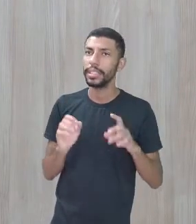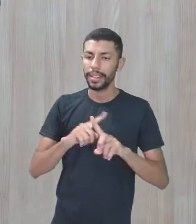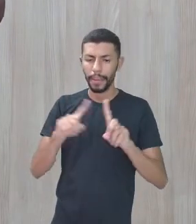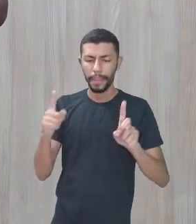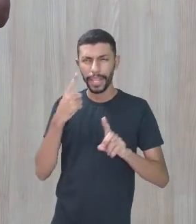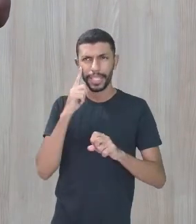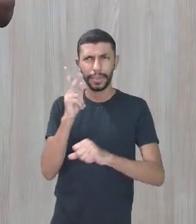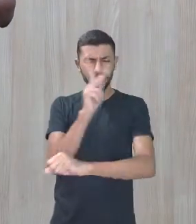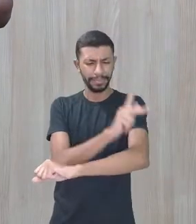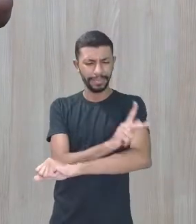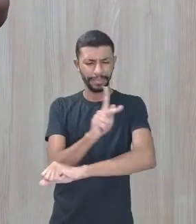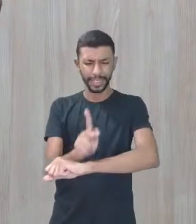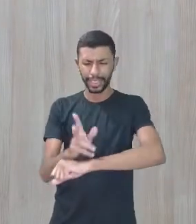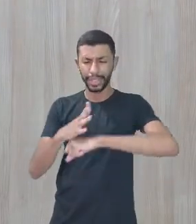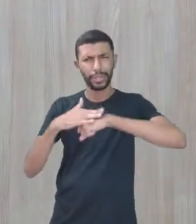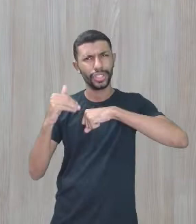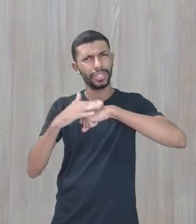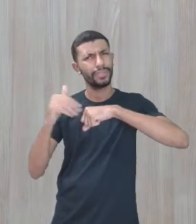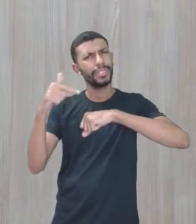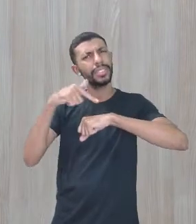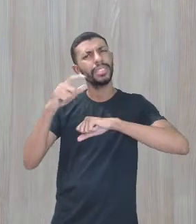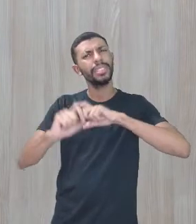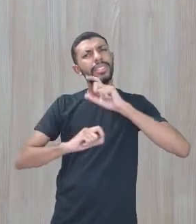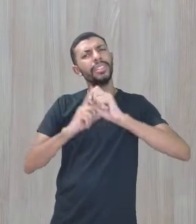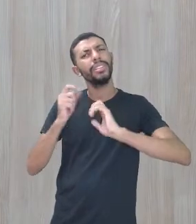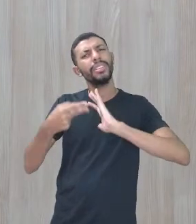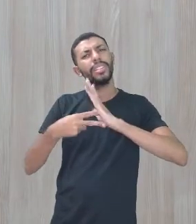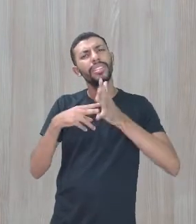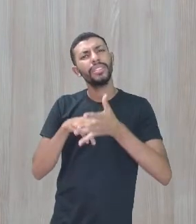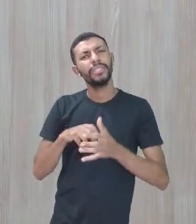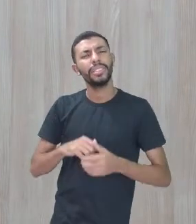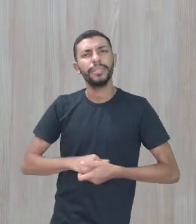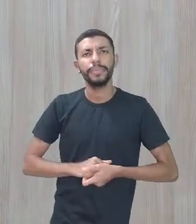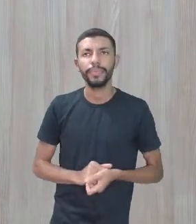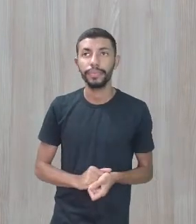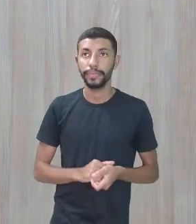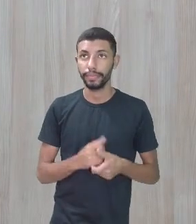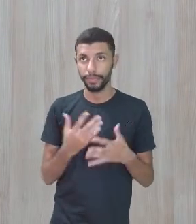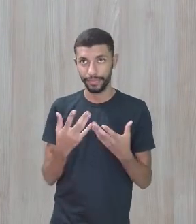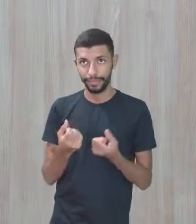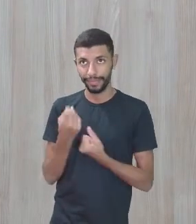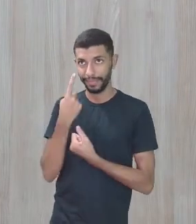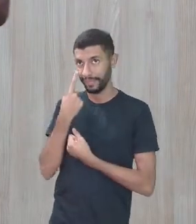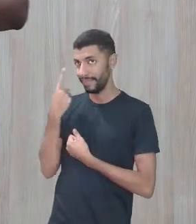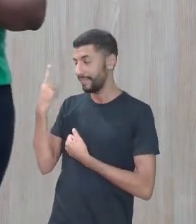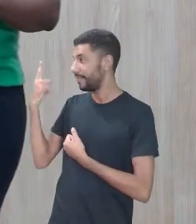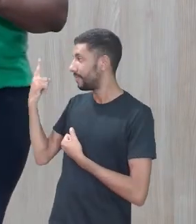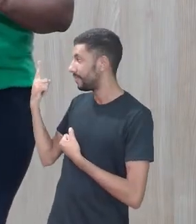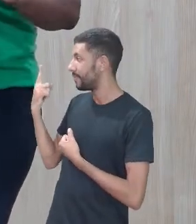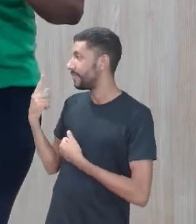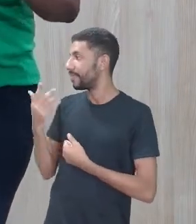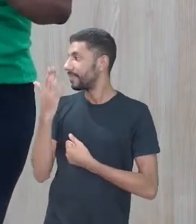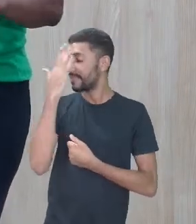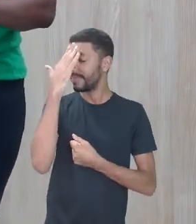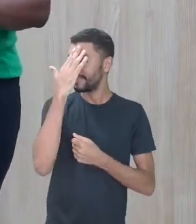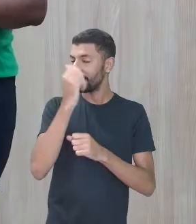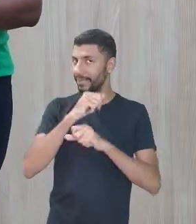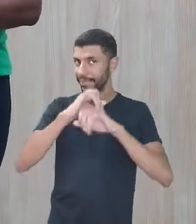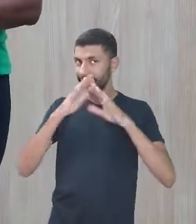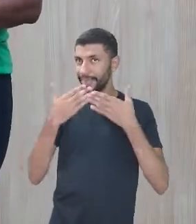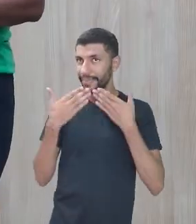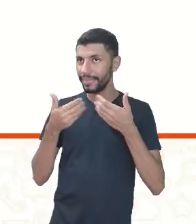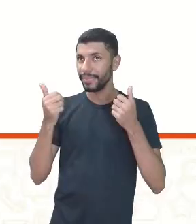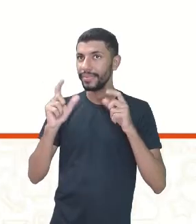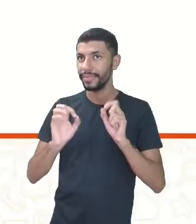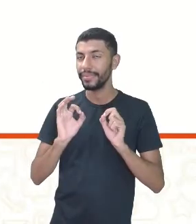pedagogia da afetividade, o que é que vem a ser? Vamos lá? Vamos entender melhor. É uma